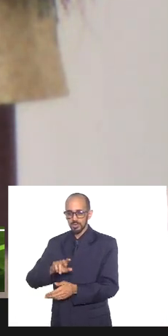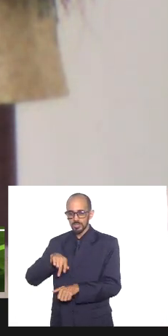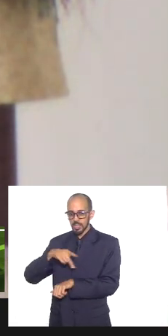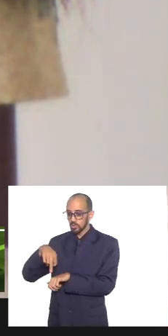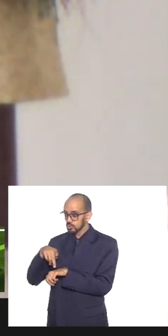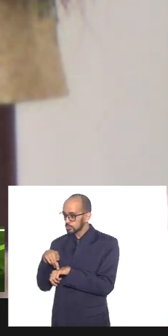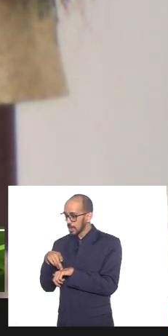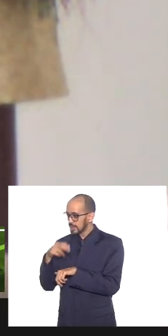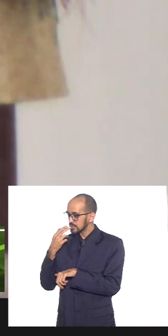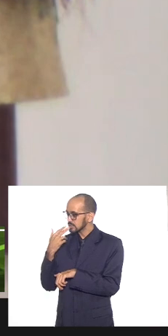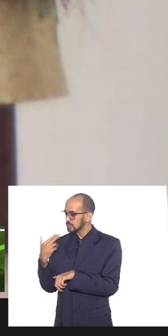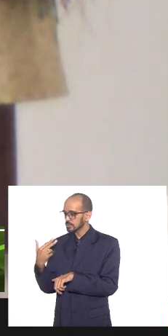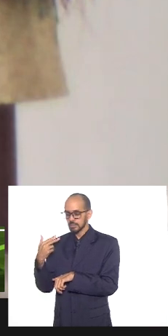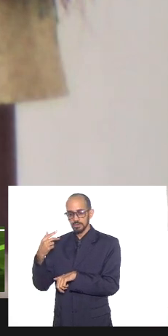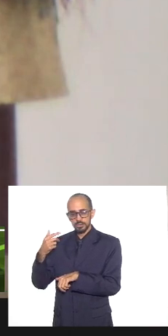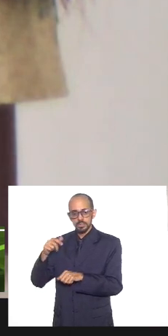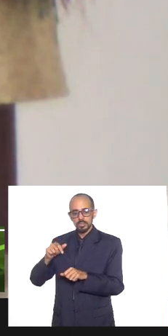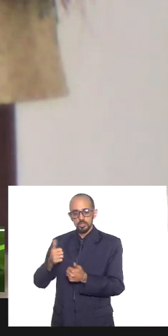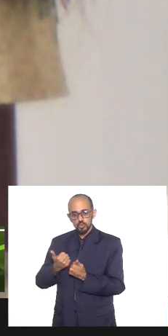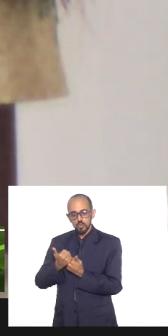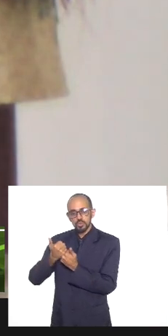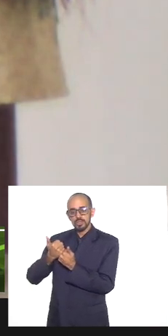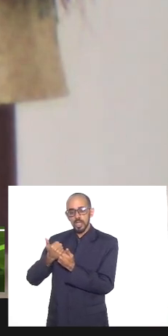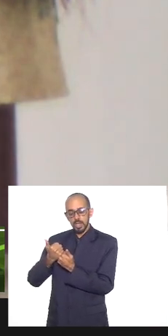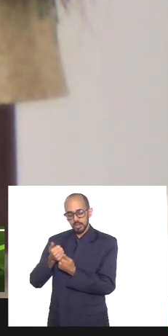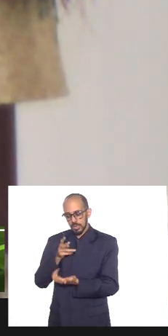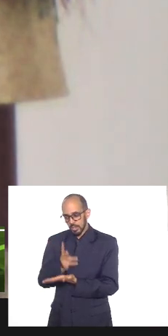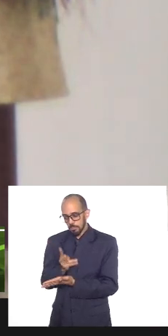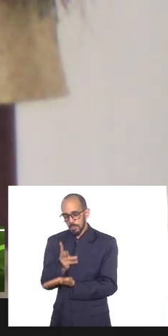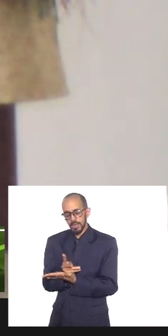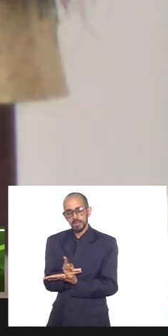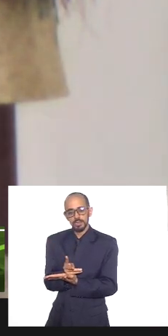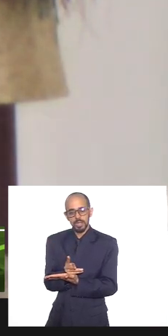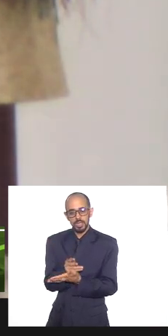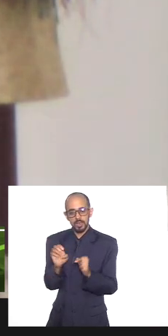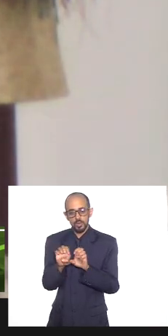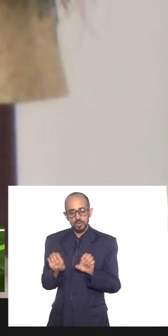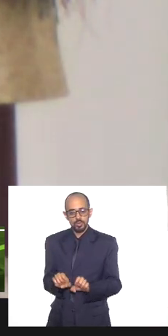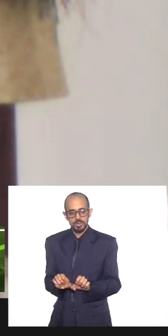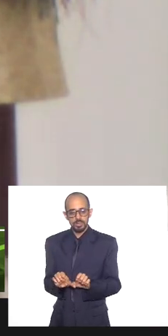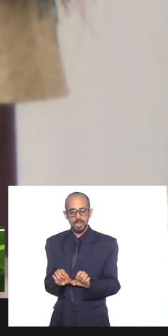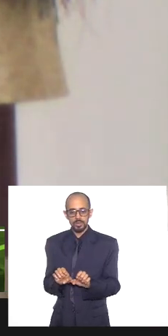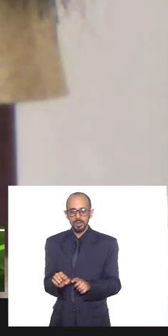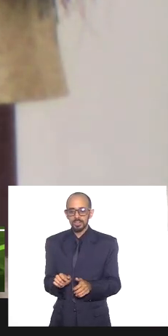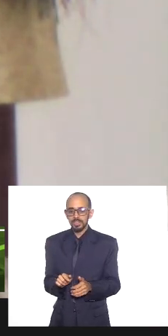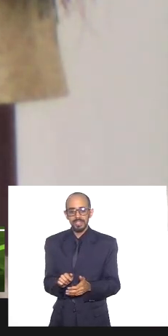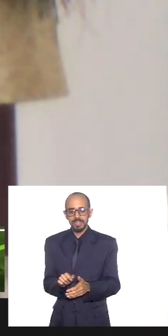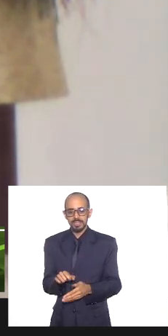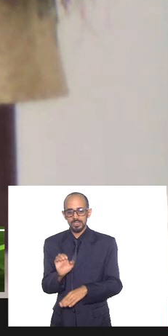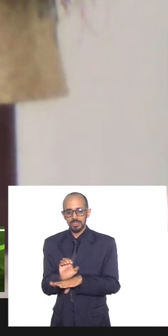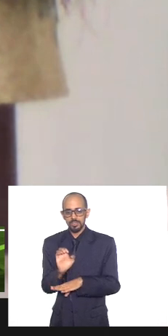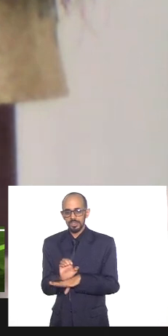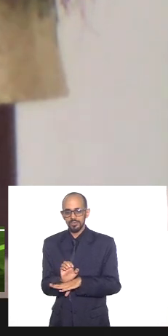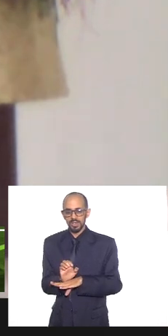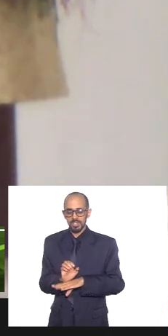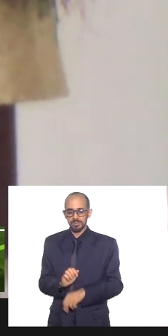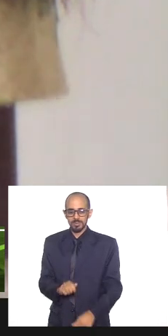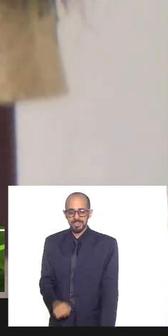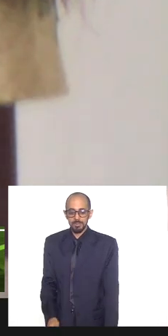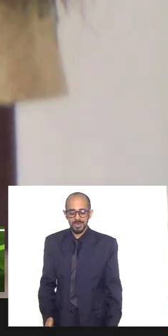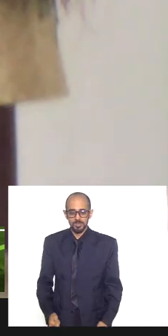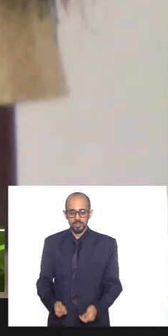é essa filosofia que sustenta que alimenta e que mantém o Estado-nação né permeado pela